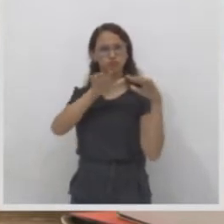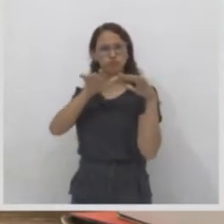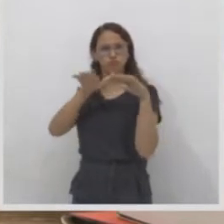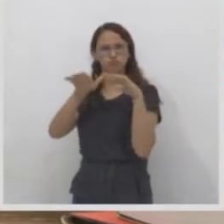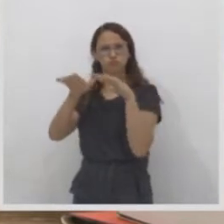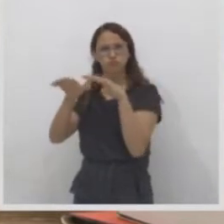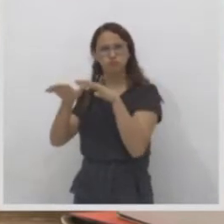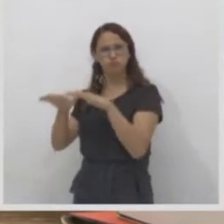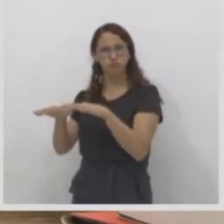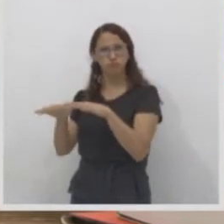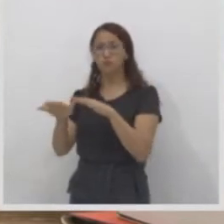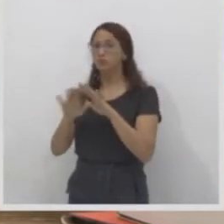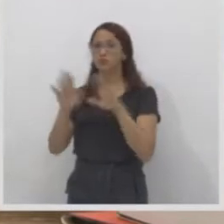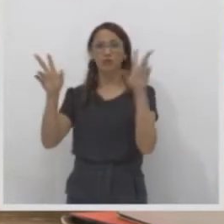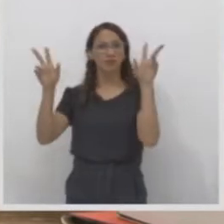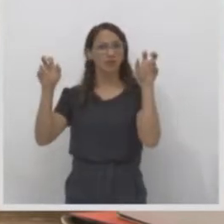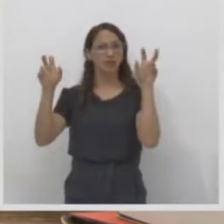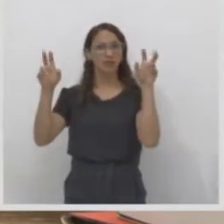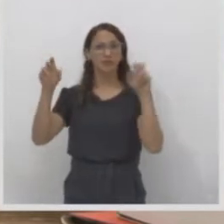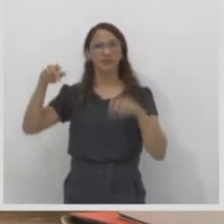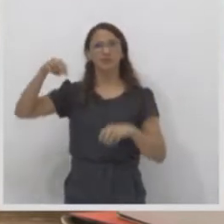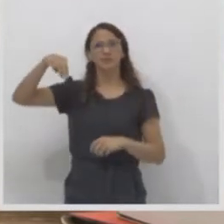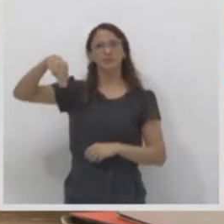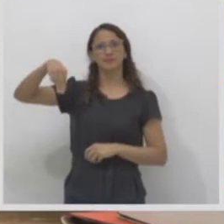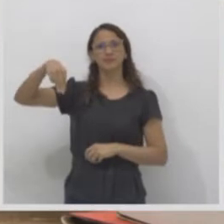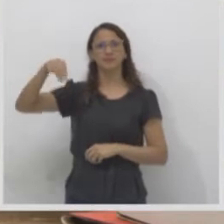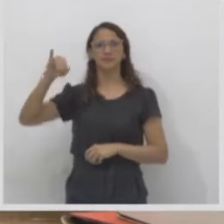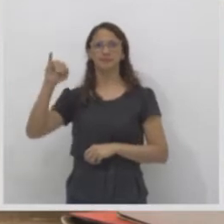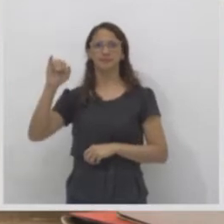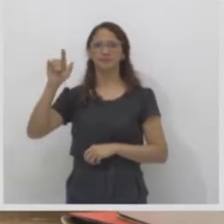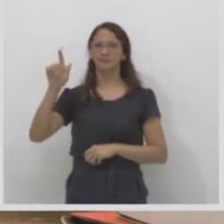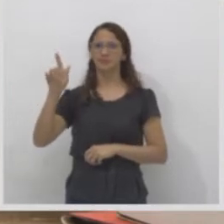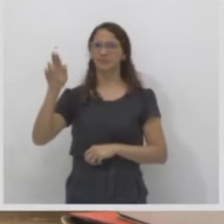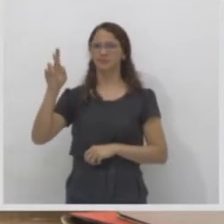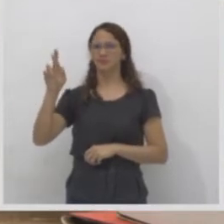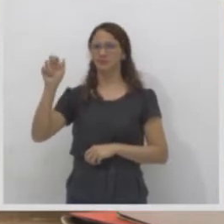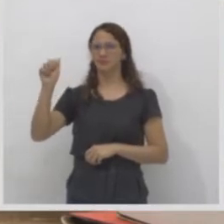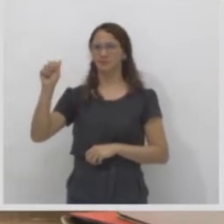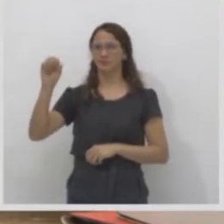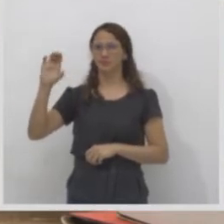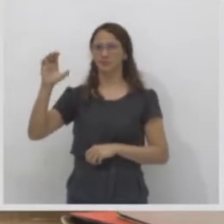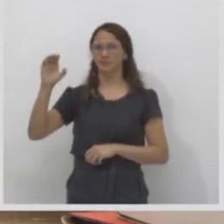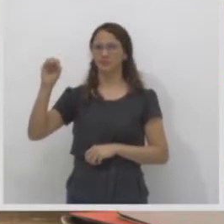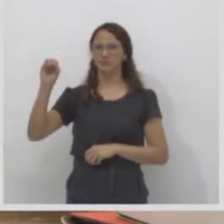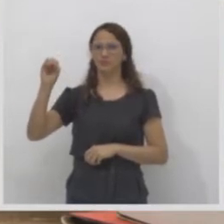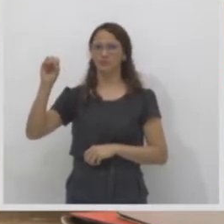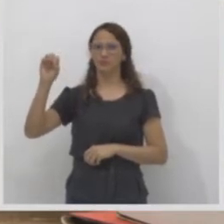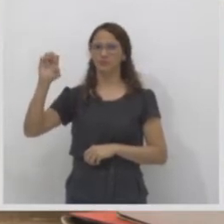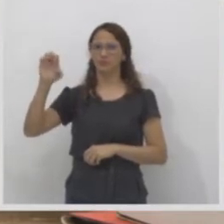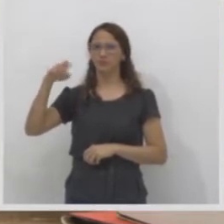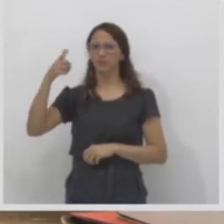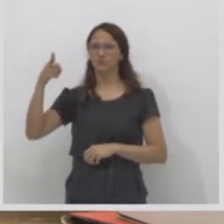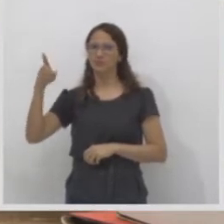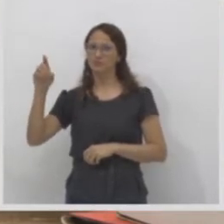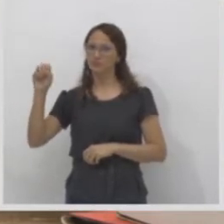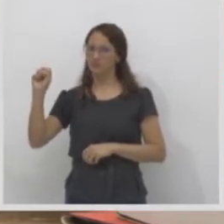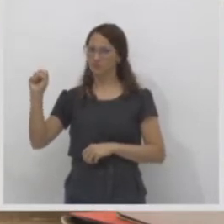migrações. Você com certeza já ouviu falar de migrações ou simplesmente